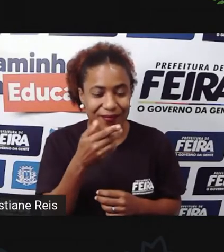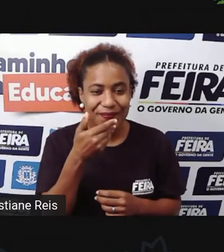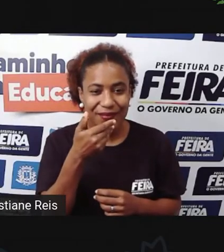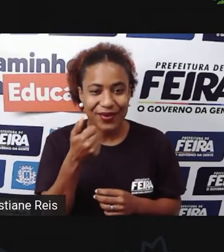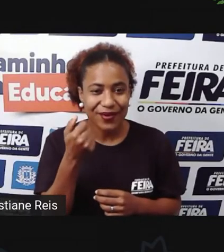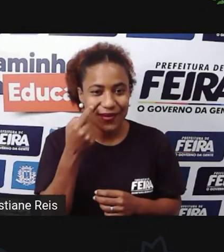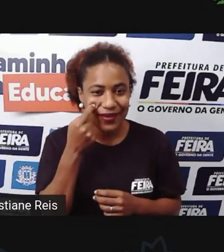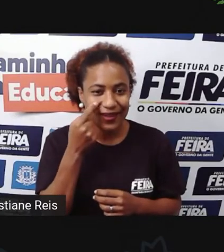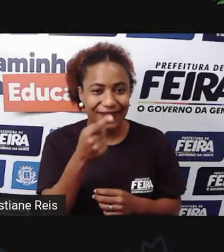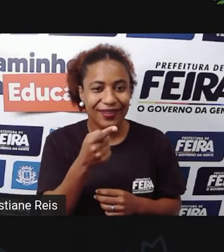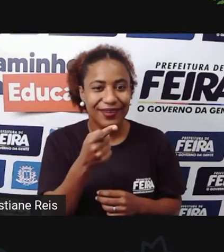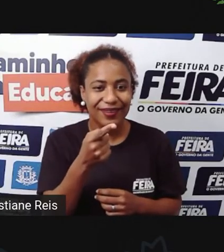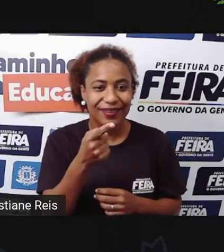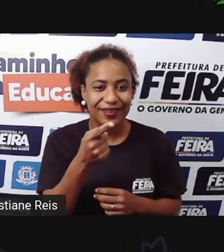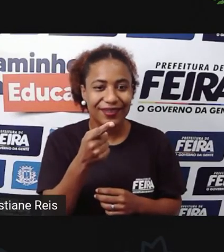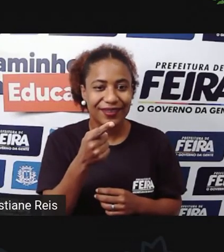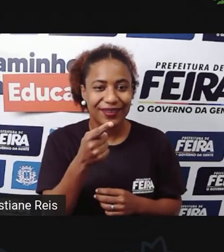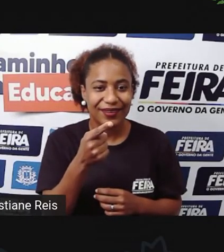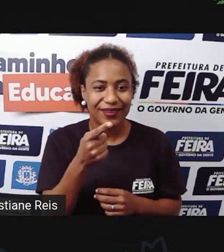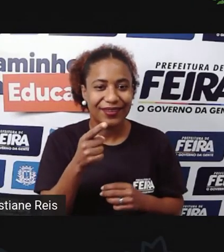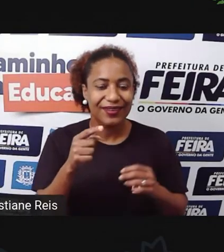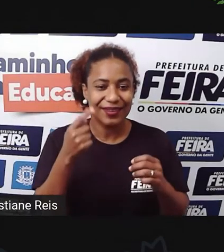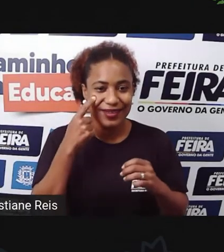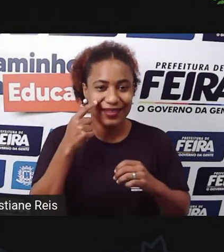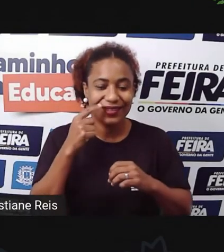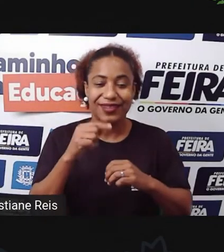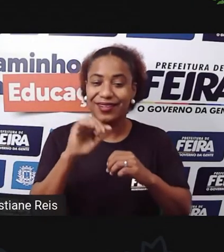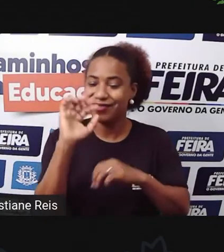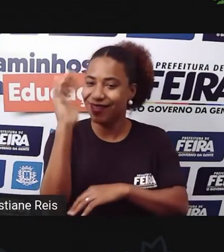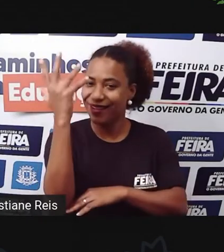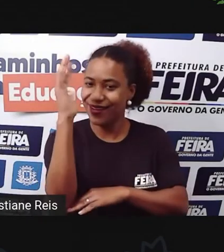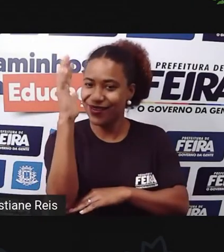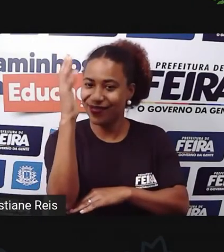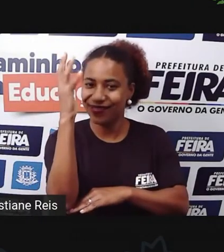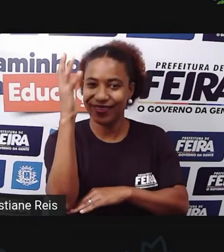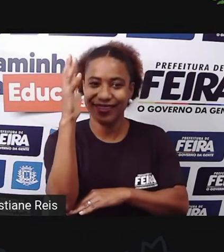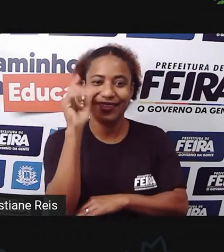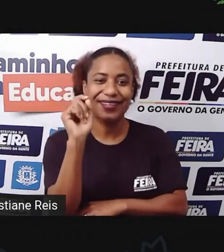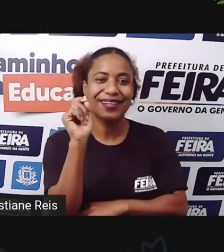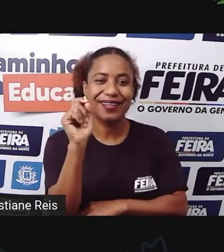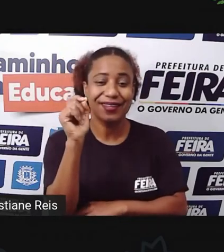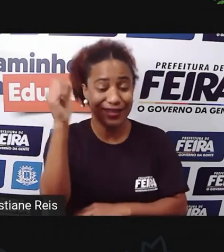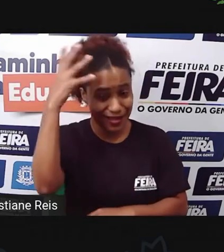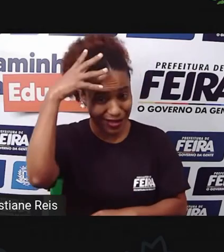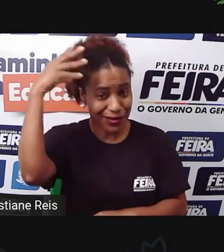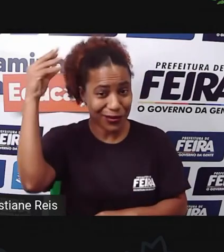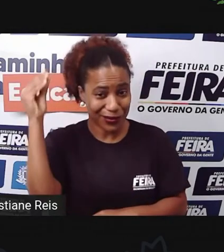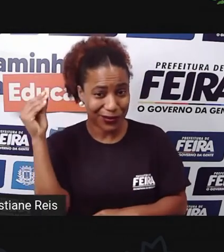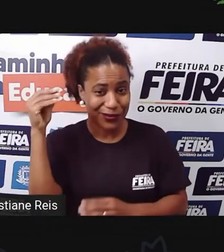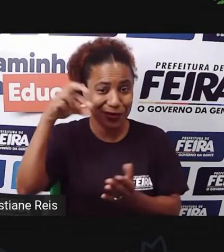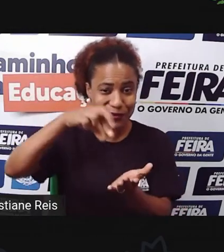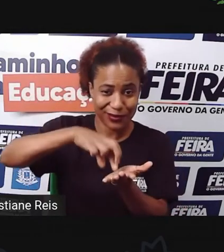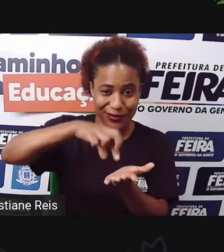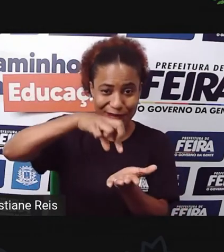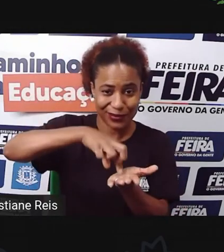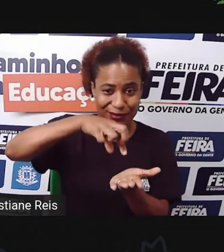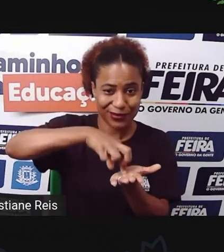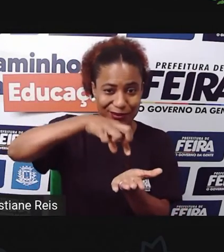quem é esse que tá aqui dentro do tronco da árvore? O Saci, né, e ele tá, ó,